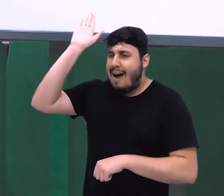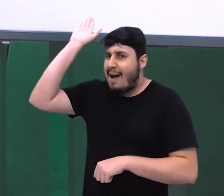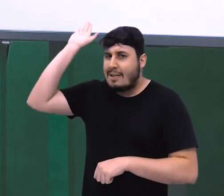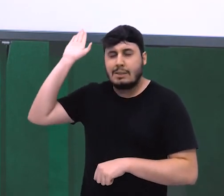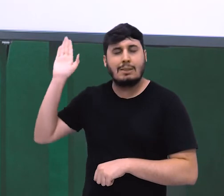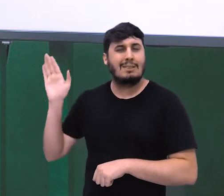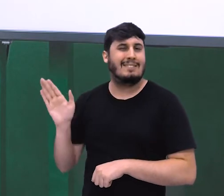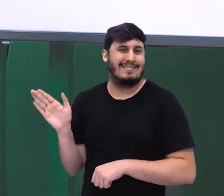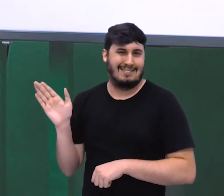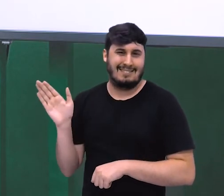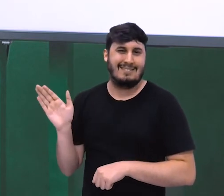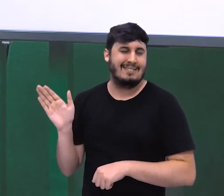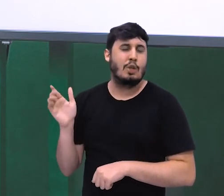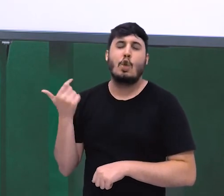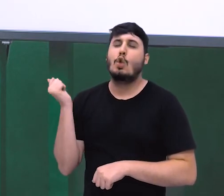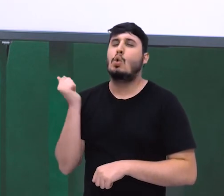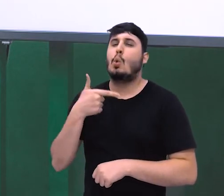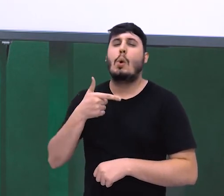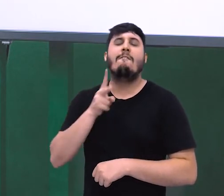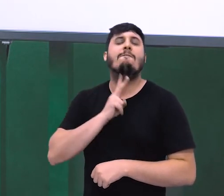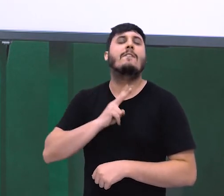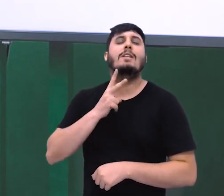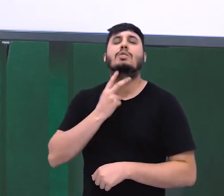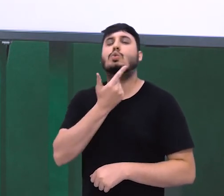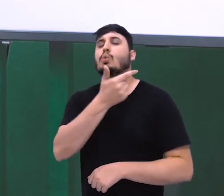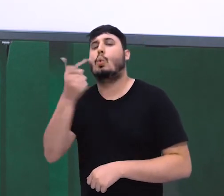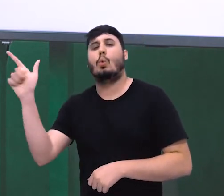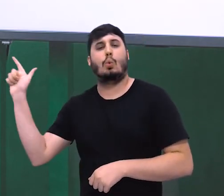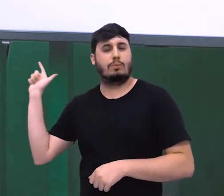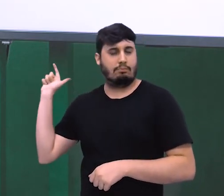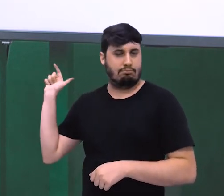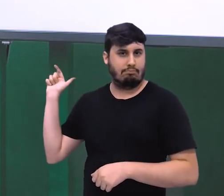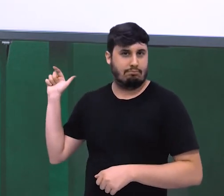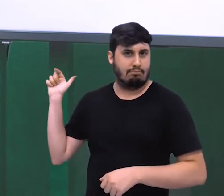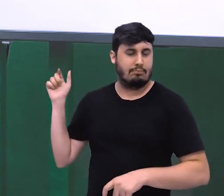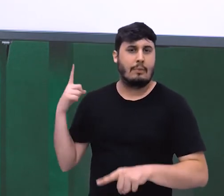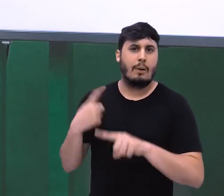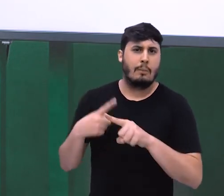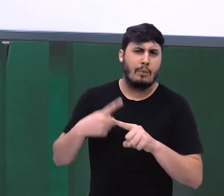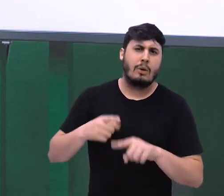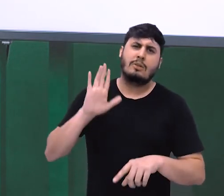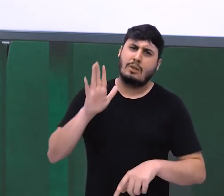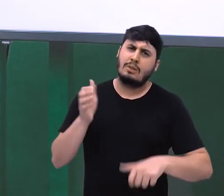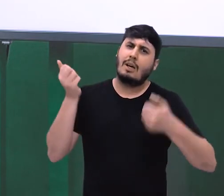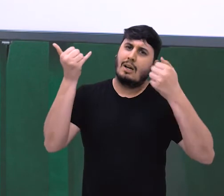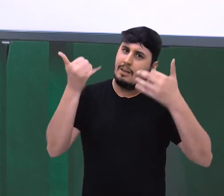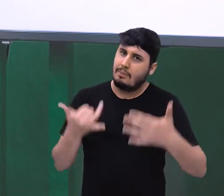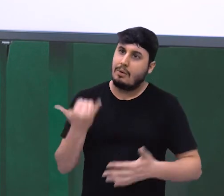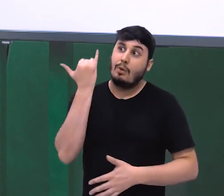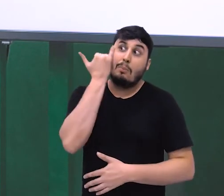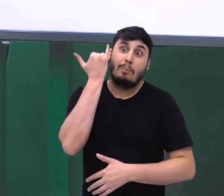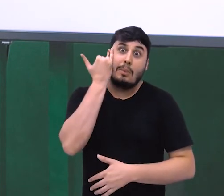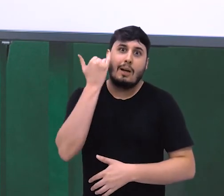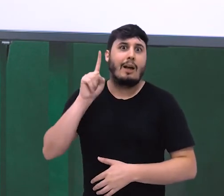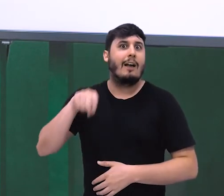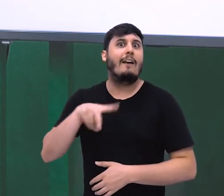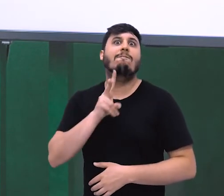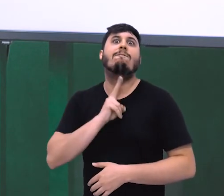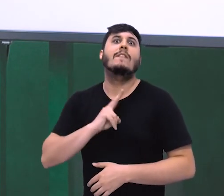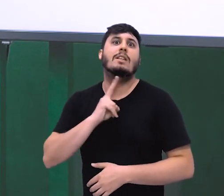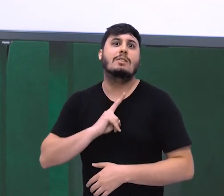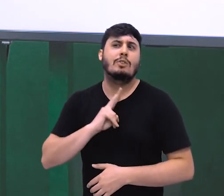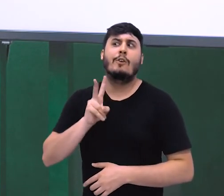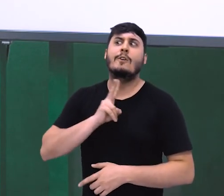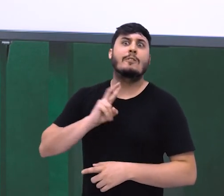se espera, já que ele já começa falando que a preguiça é um vício. E vícios nem sempre são bons.